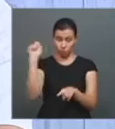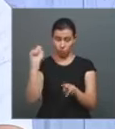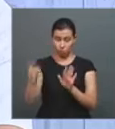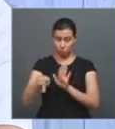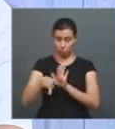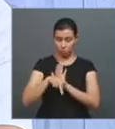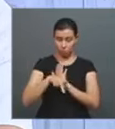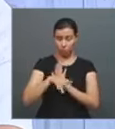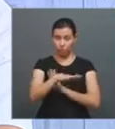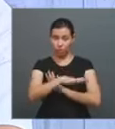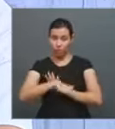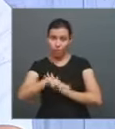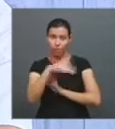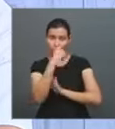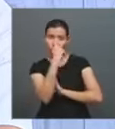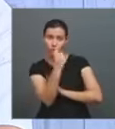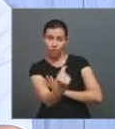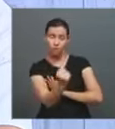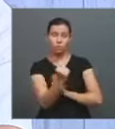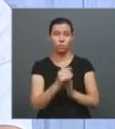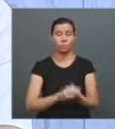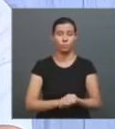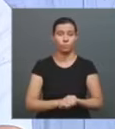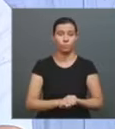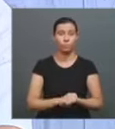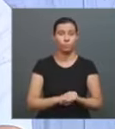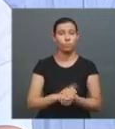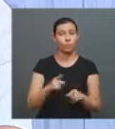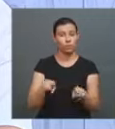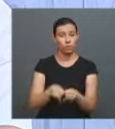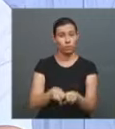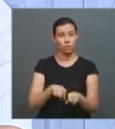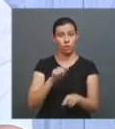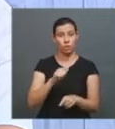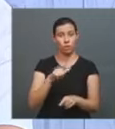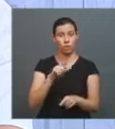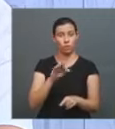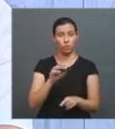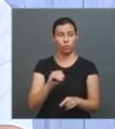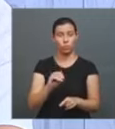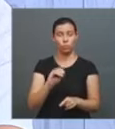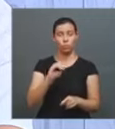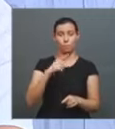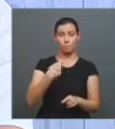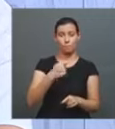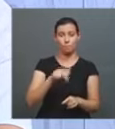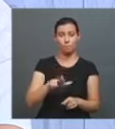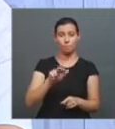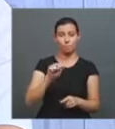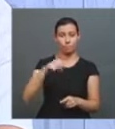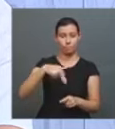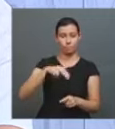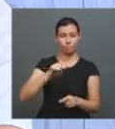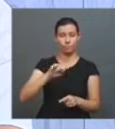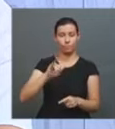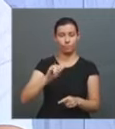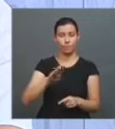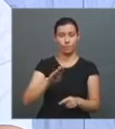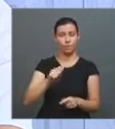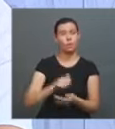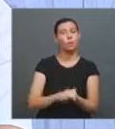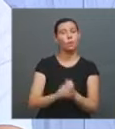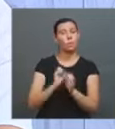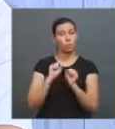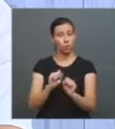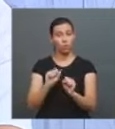Então, são autores aqui da região do Triângulo e Alto Paranaíba, que pode ser ligada à literatura,